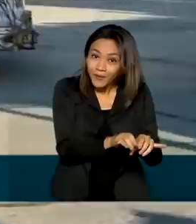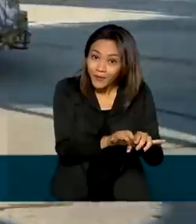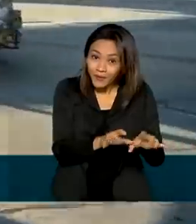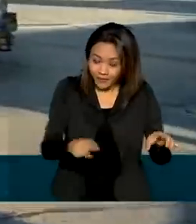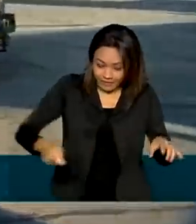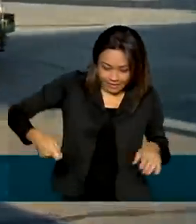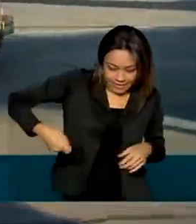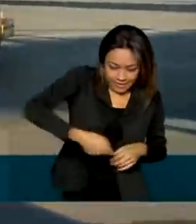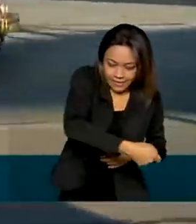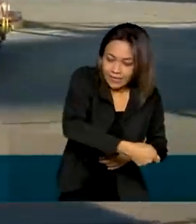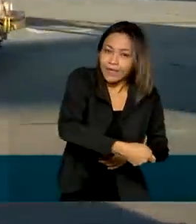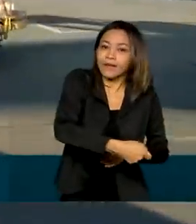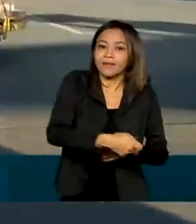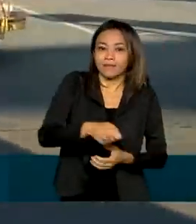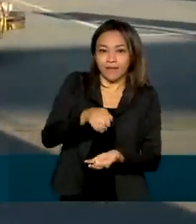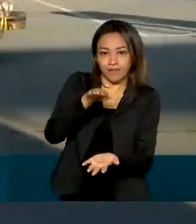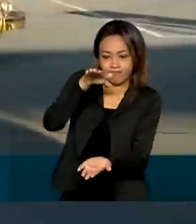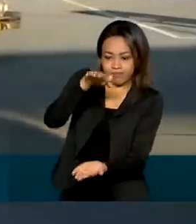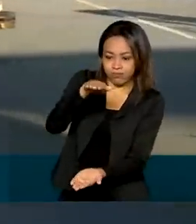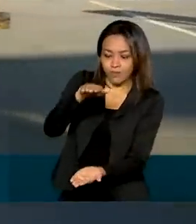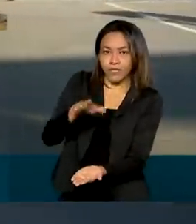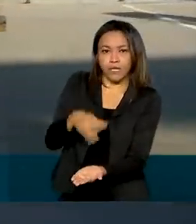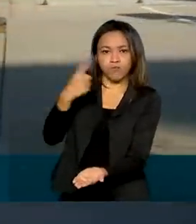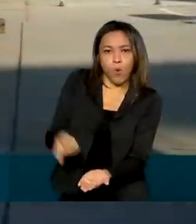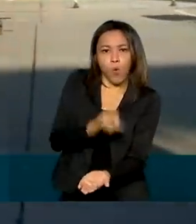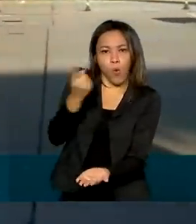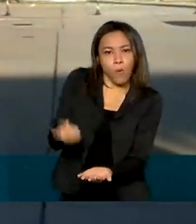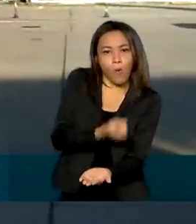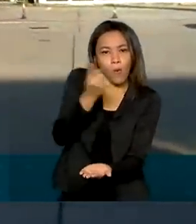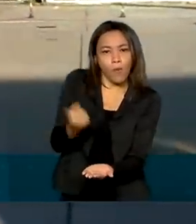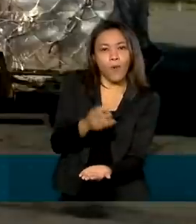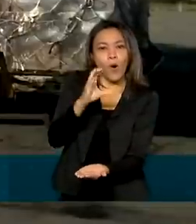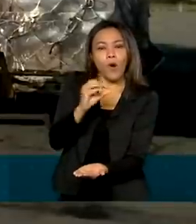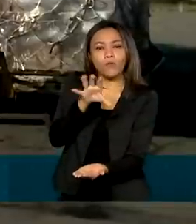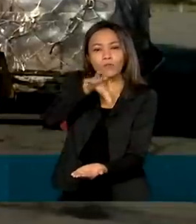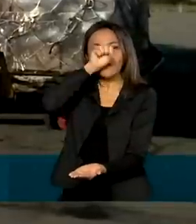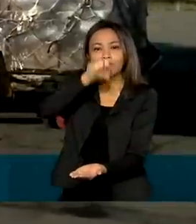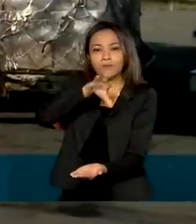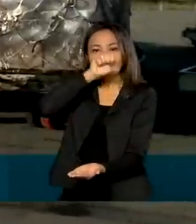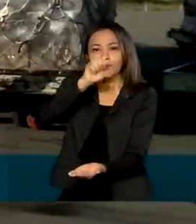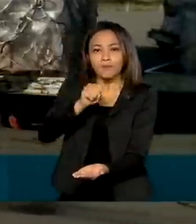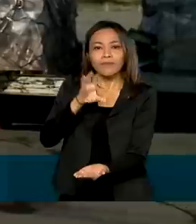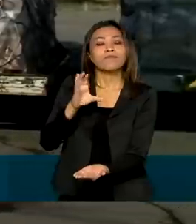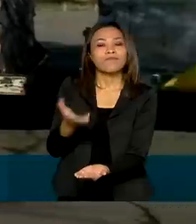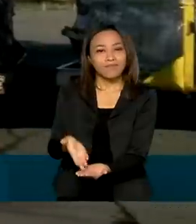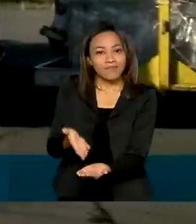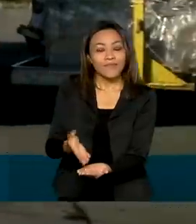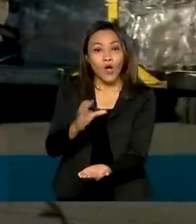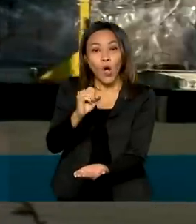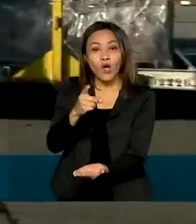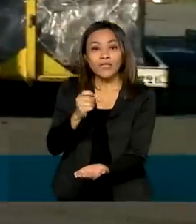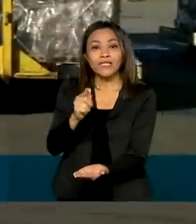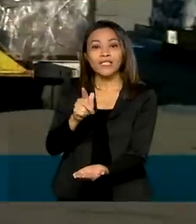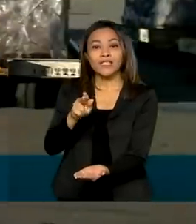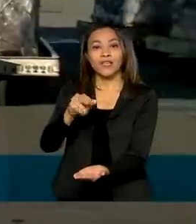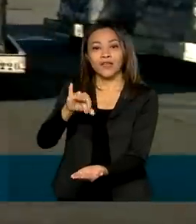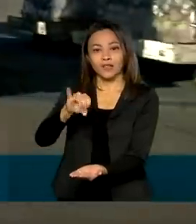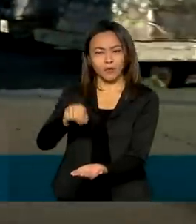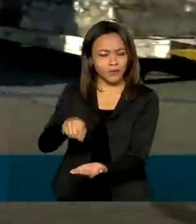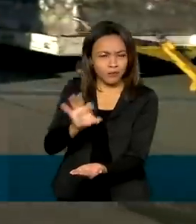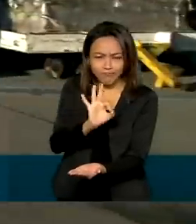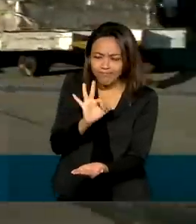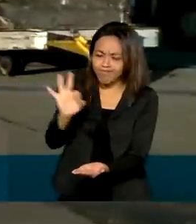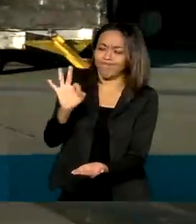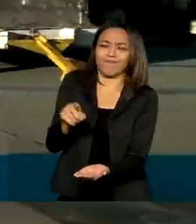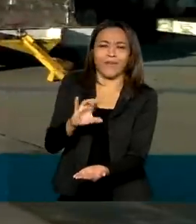liga na tomada e a partir dali ele produz oxigênio a partir do ar ambiente. É uma invenção extraordinária, funcional